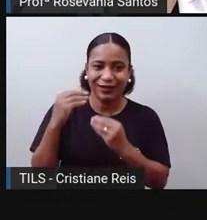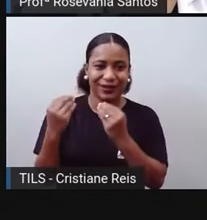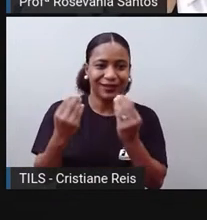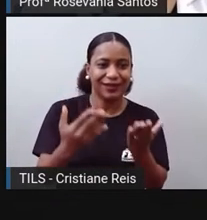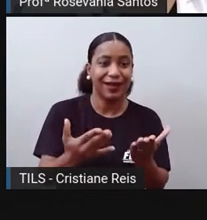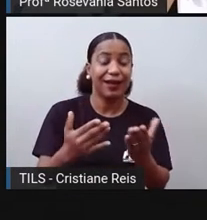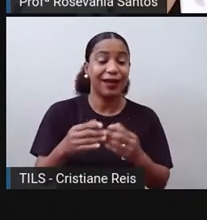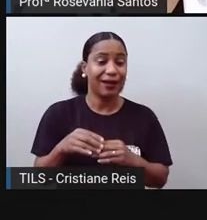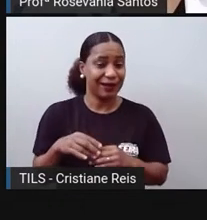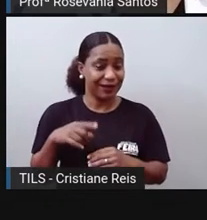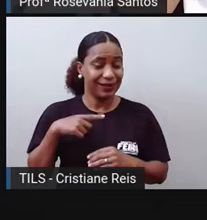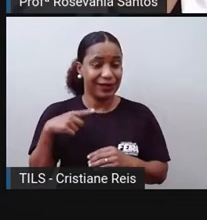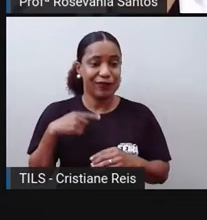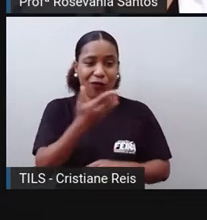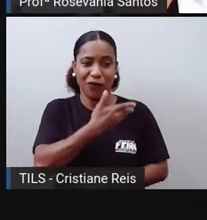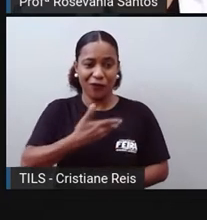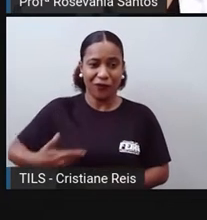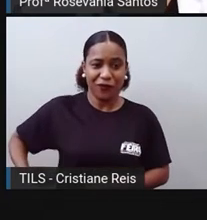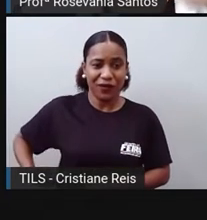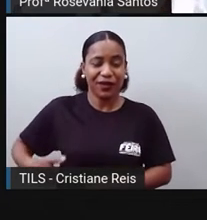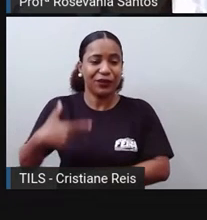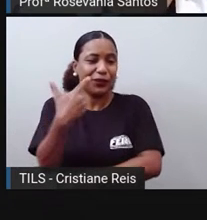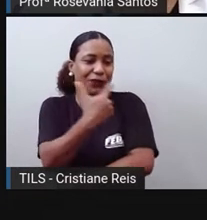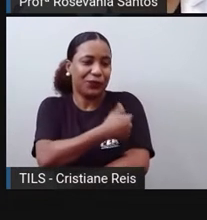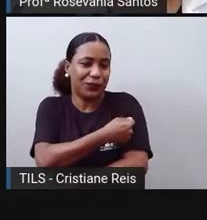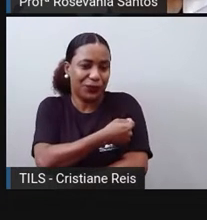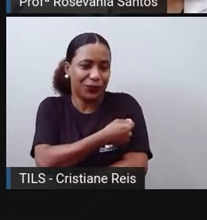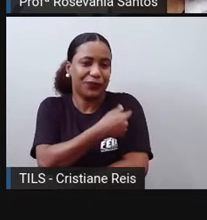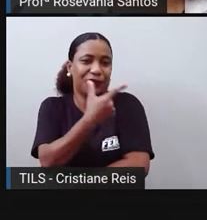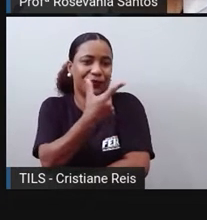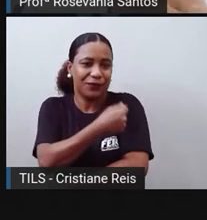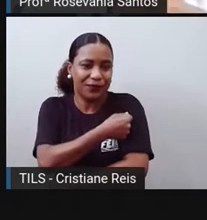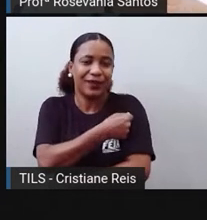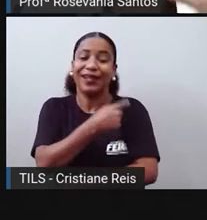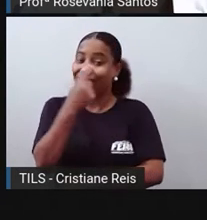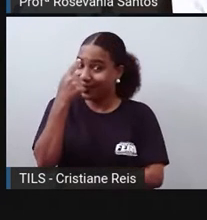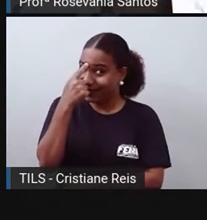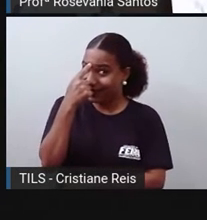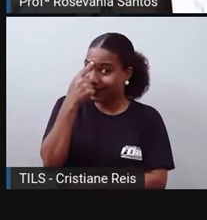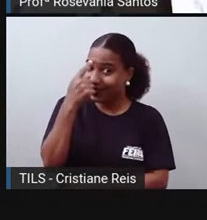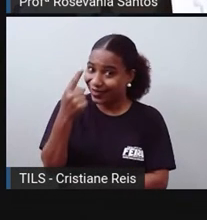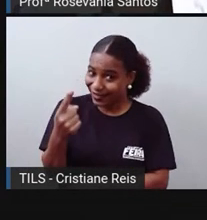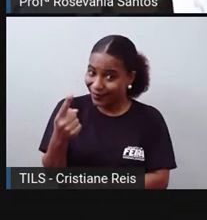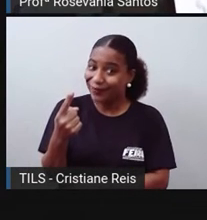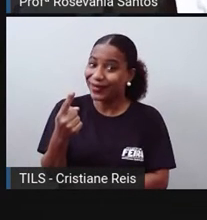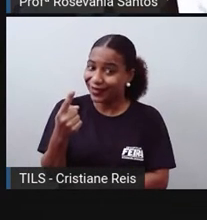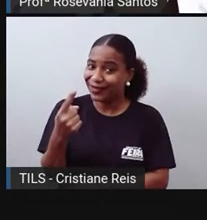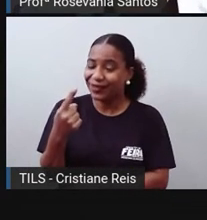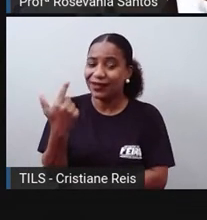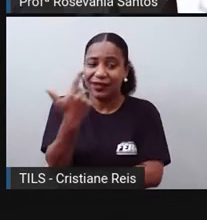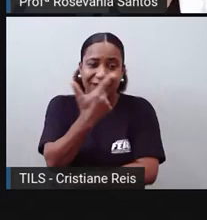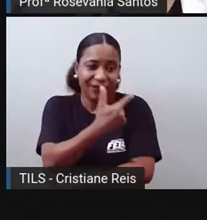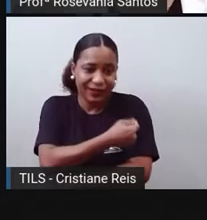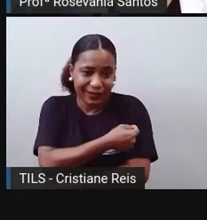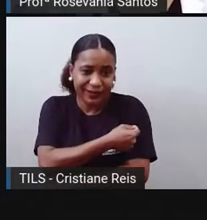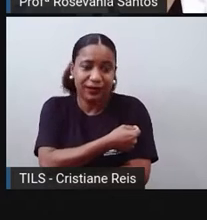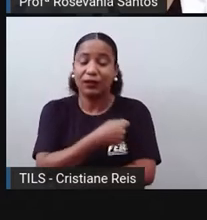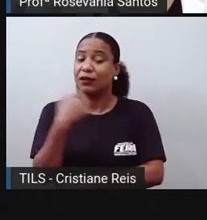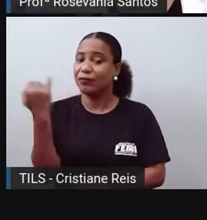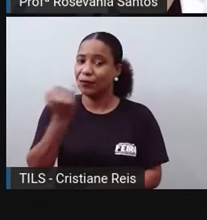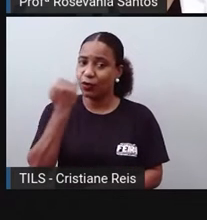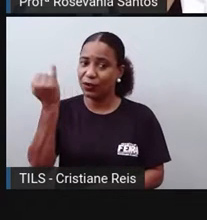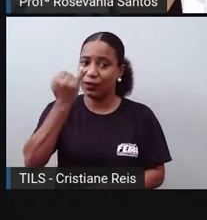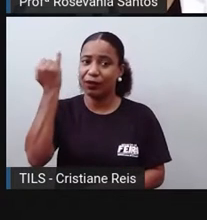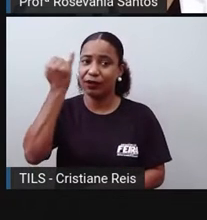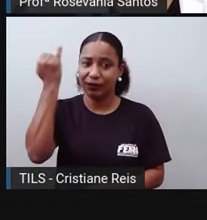vacinação, né? Que nós temos. Inclusive, gente, tem que se vacinar, tem que fazer, né? Embora,